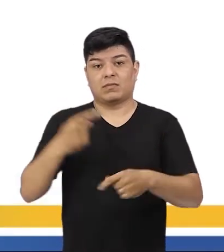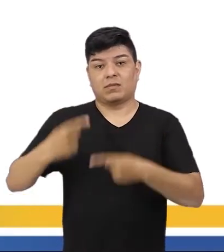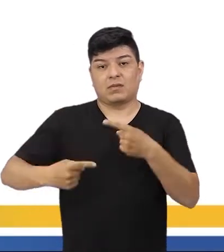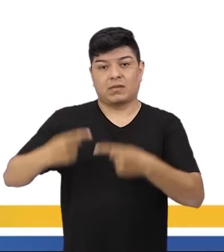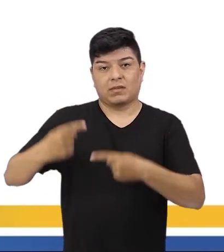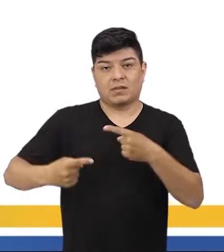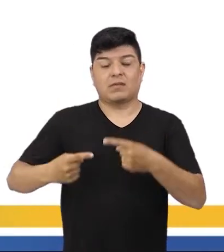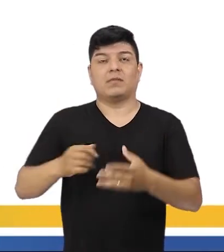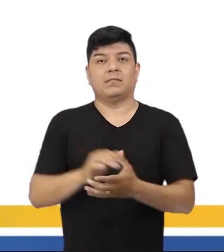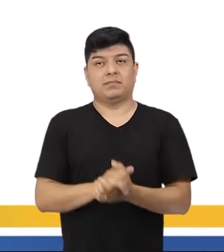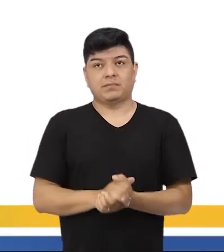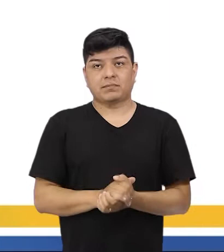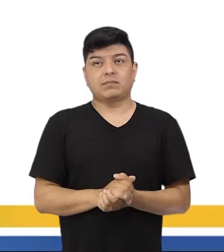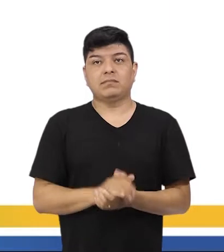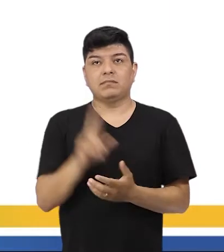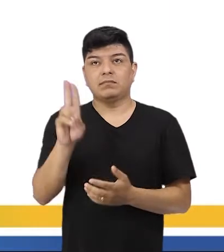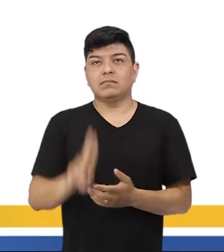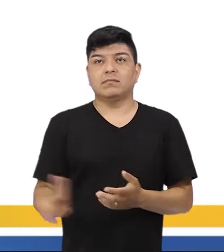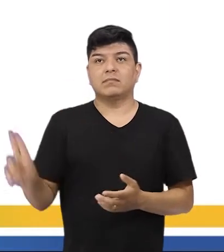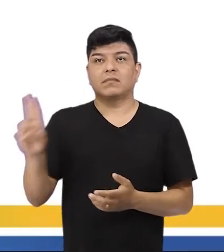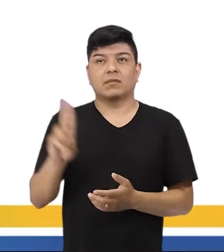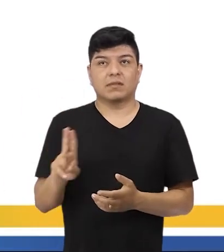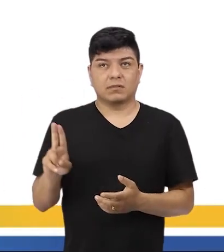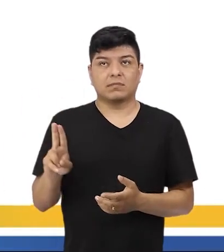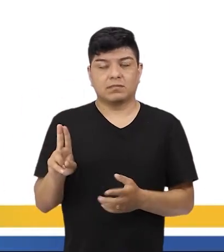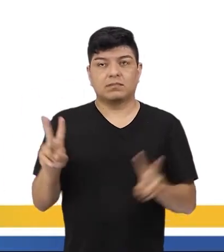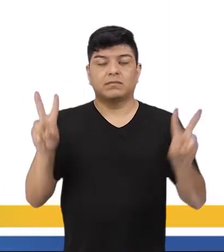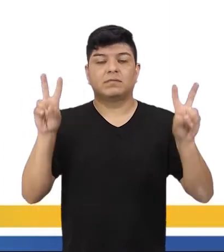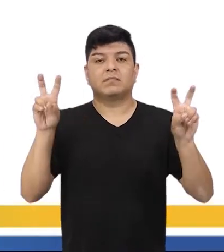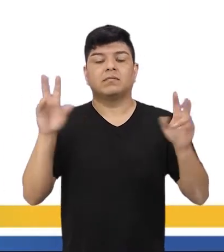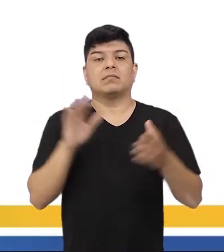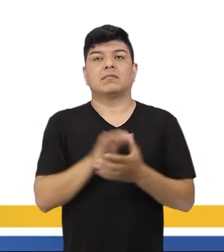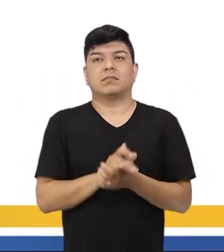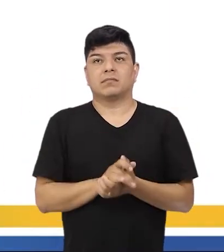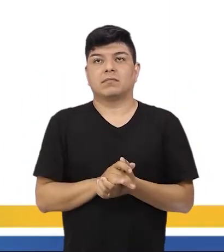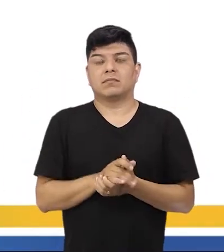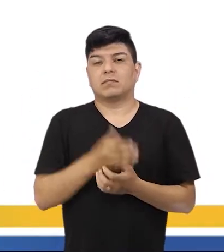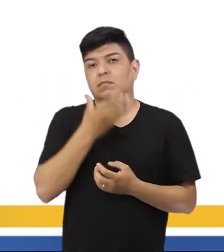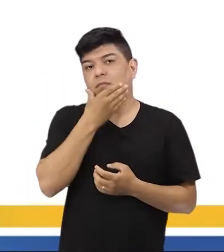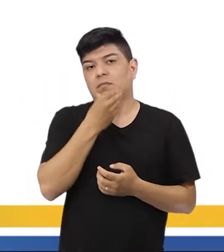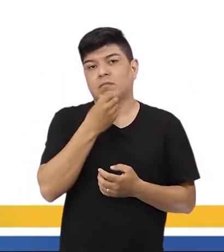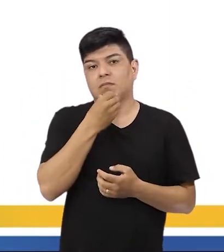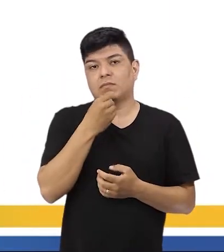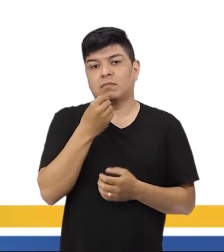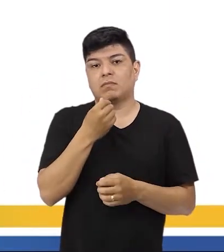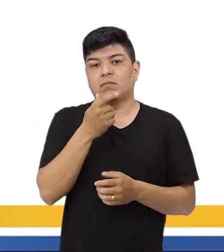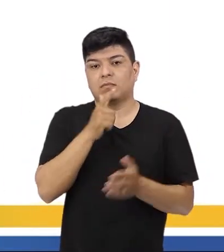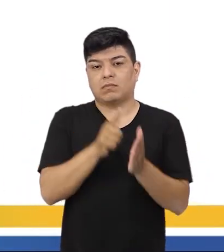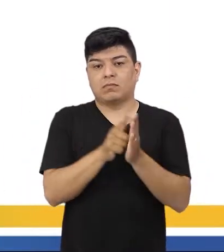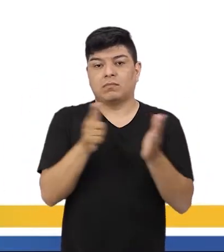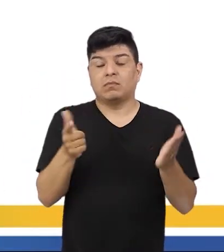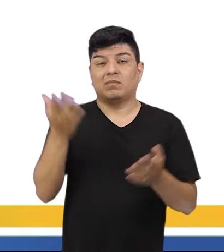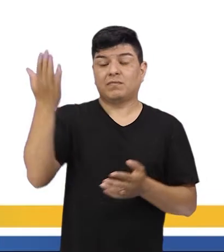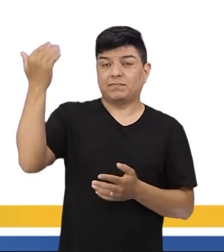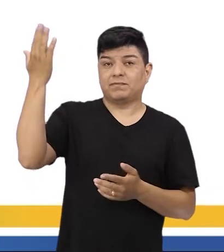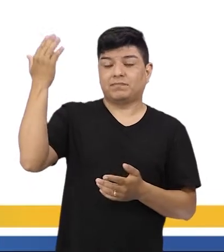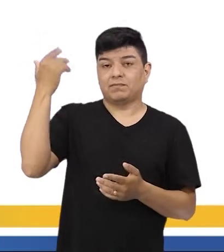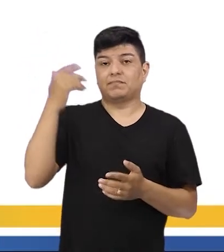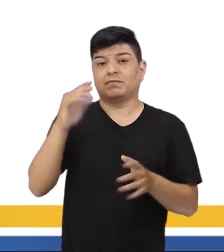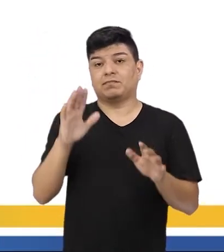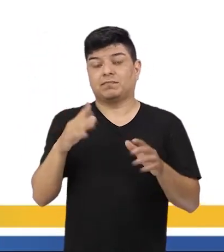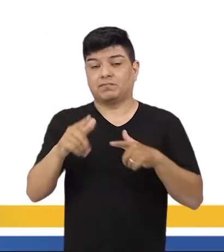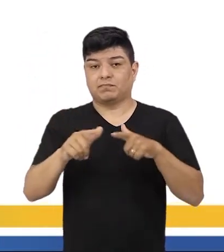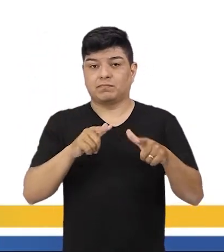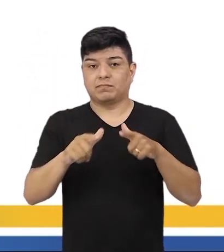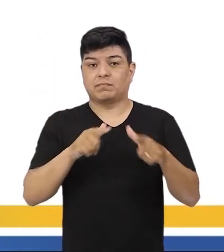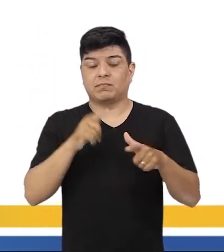política, né? Então, ele usa esse termo, que foi tido, esse termo foi dito por um jornalista da época, né? E aí